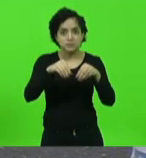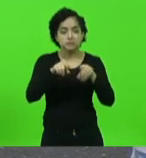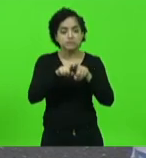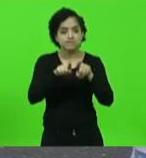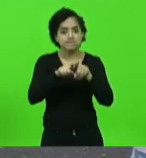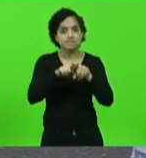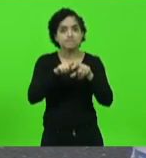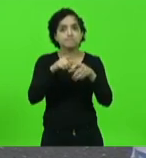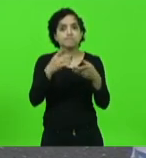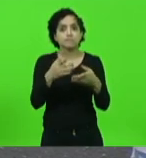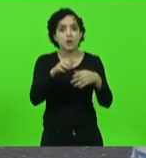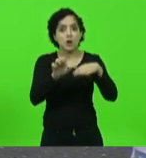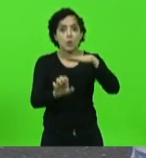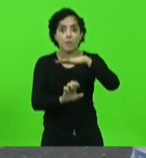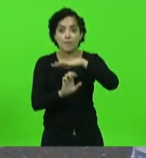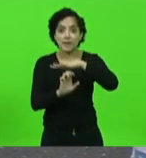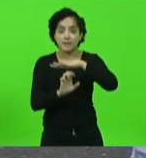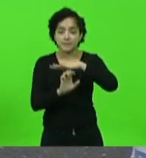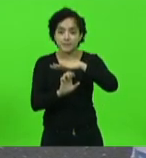operar